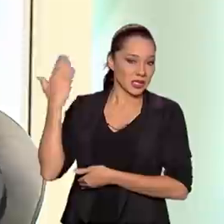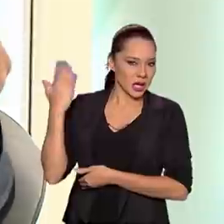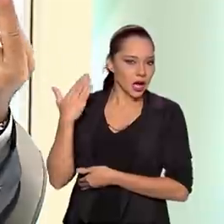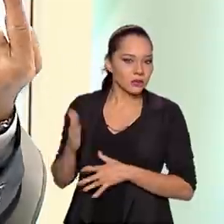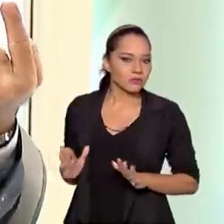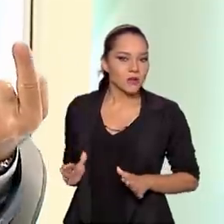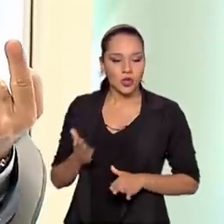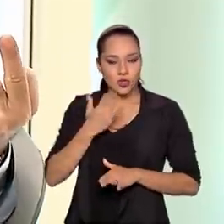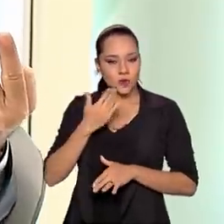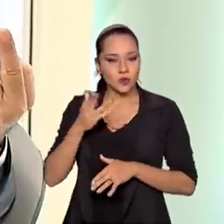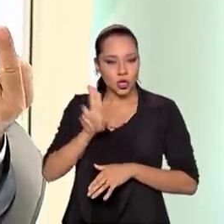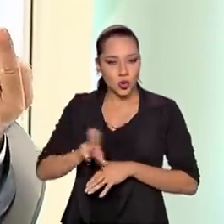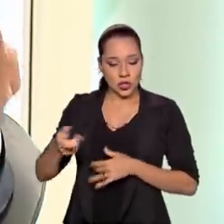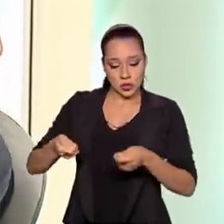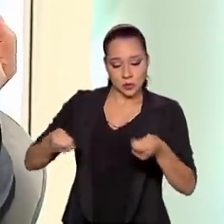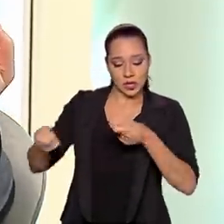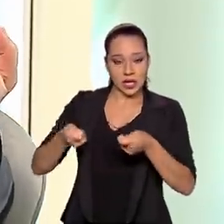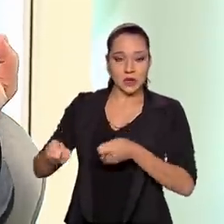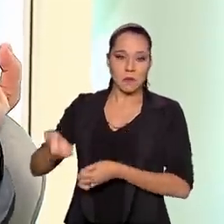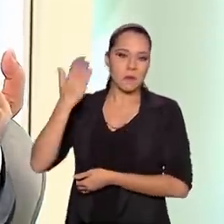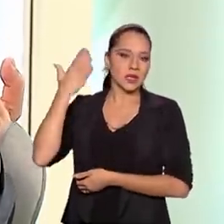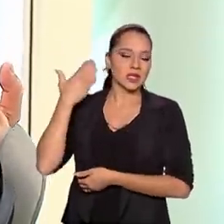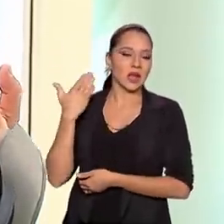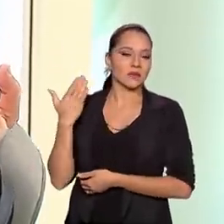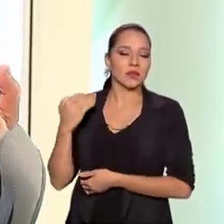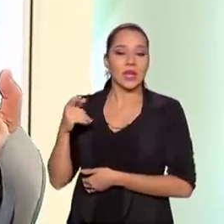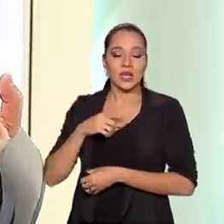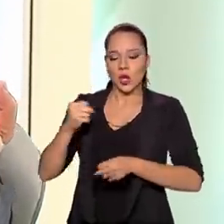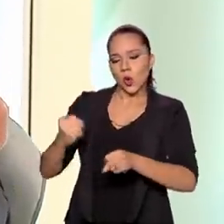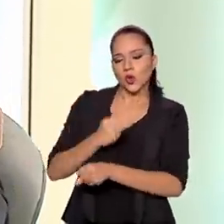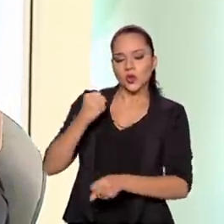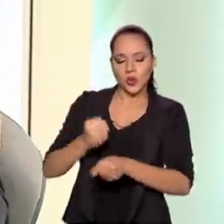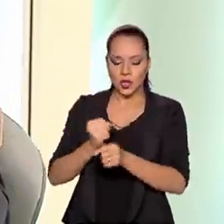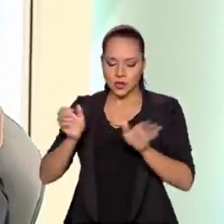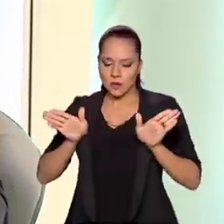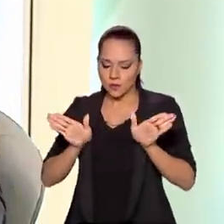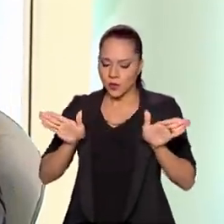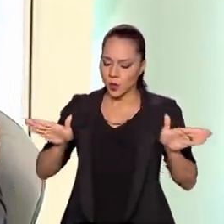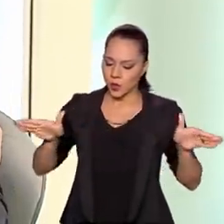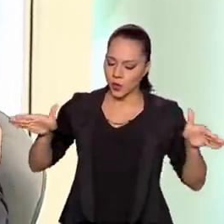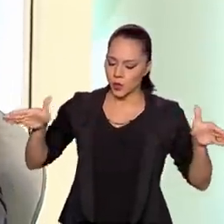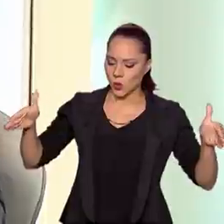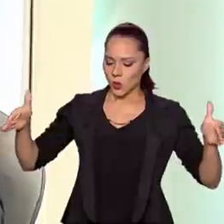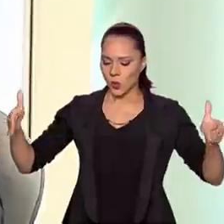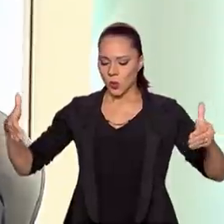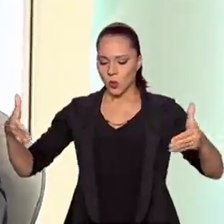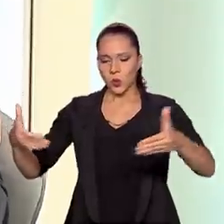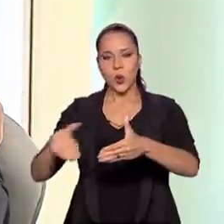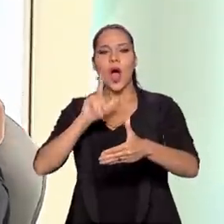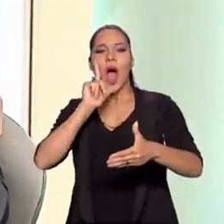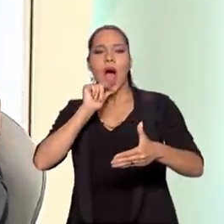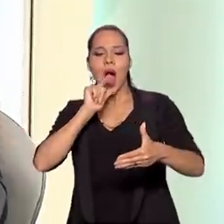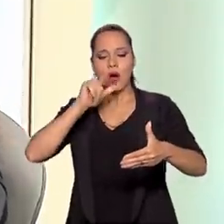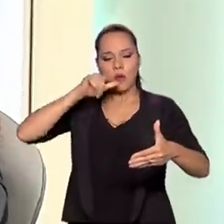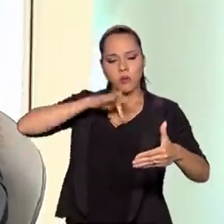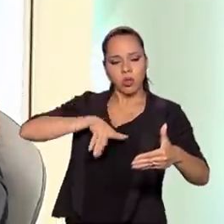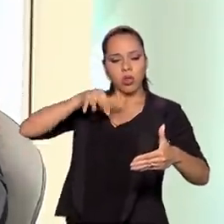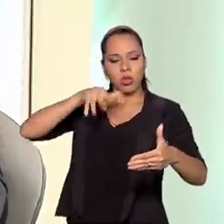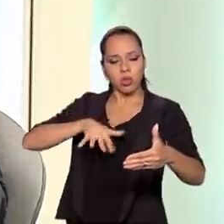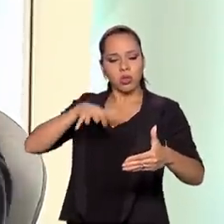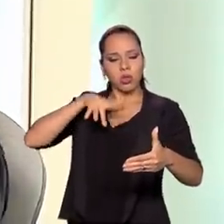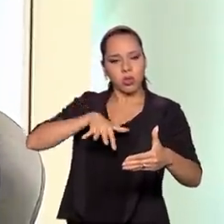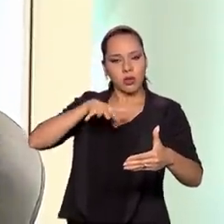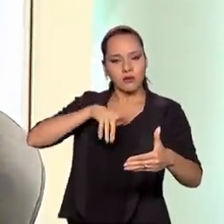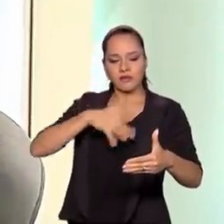É a mineração antiga. Uma mineração onde você construía barragens, diques de contenção de rejeitos,